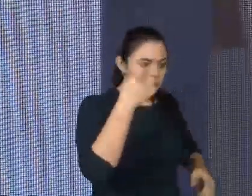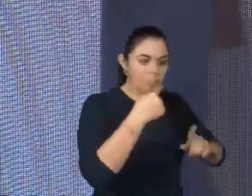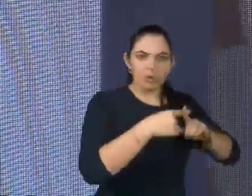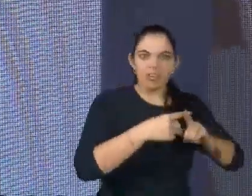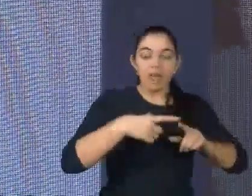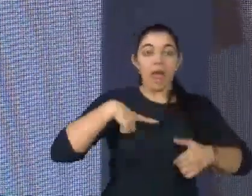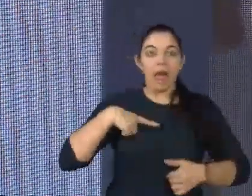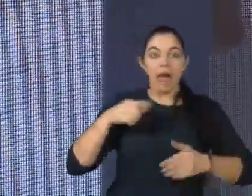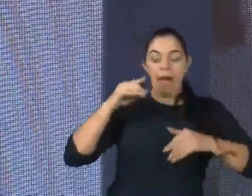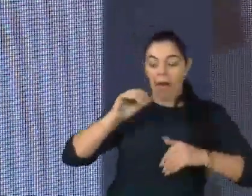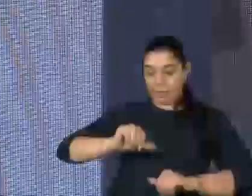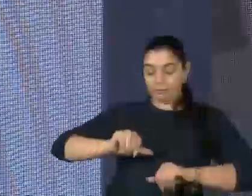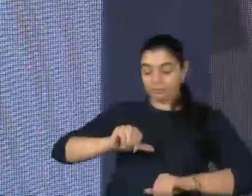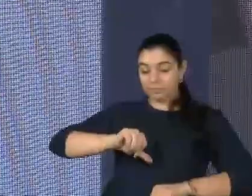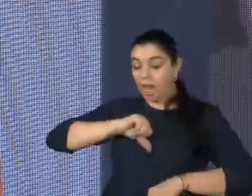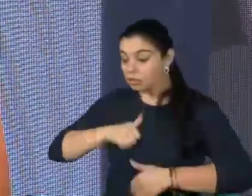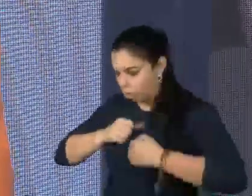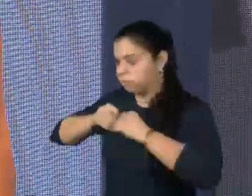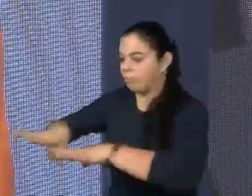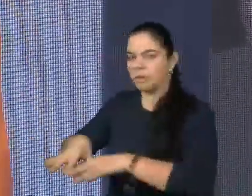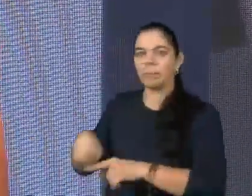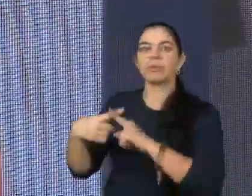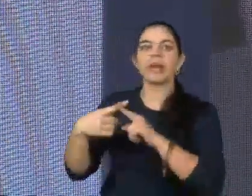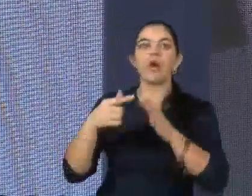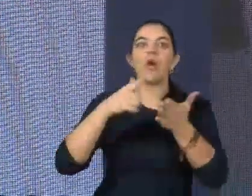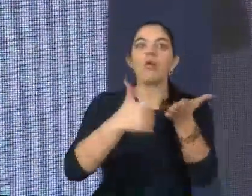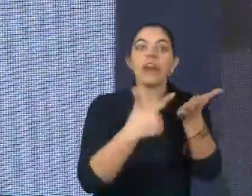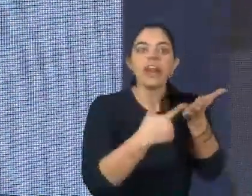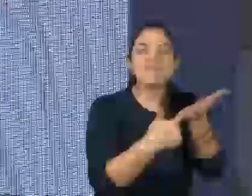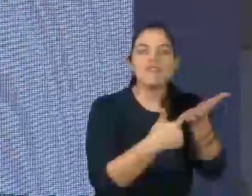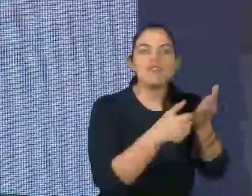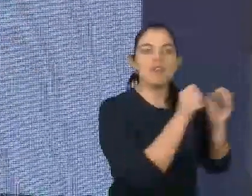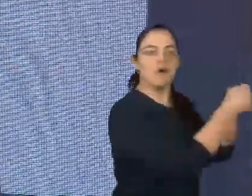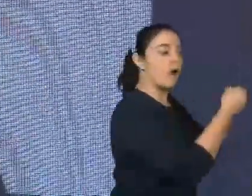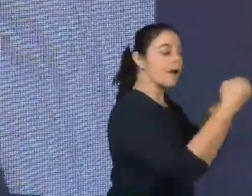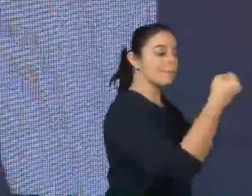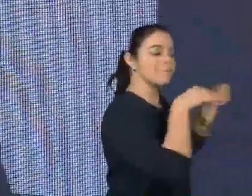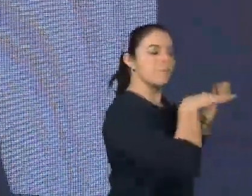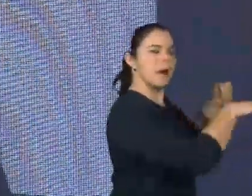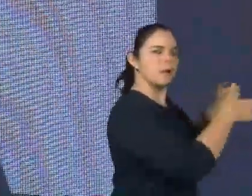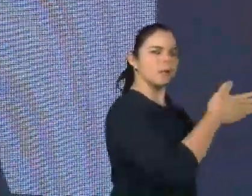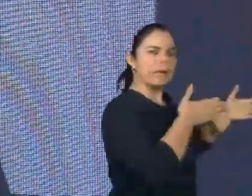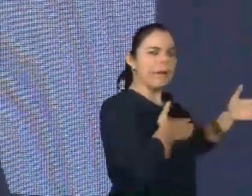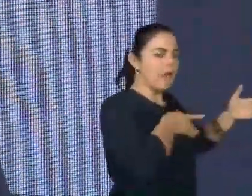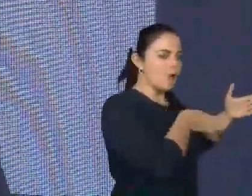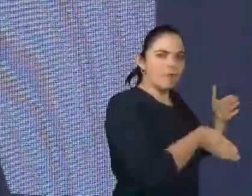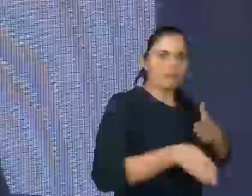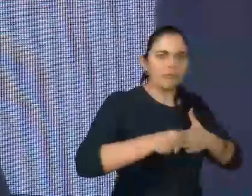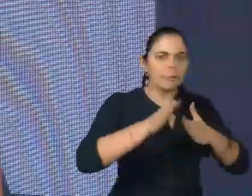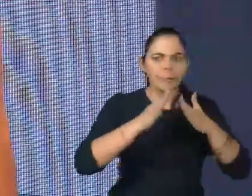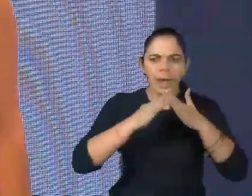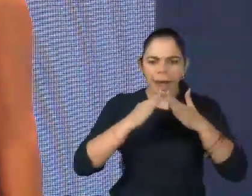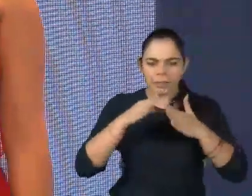Certamente o livro dela deveria estar dentro do armário. Eu fui para a minha casa, muito triste com esse